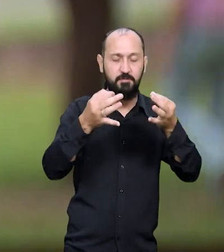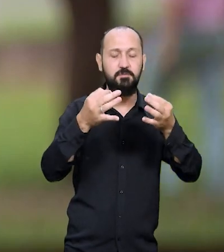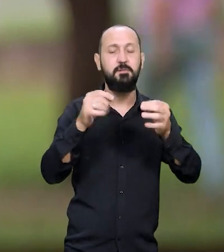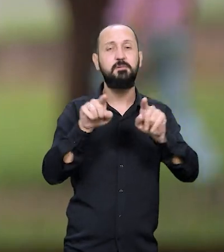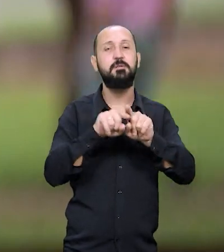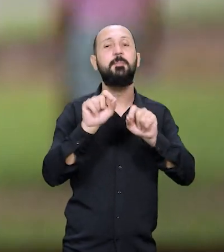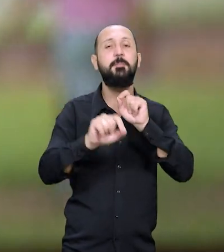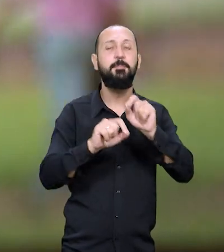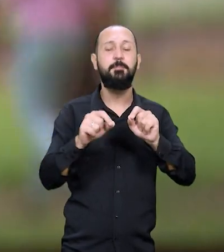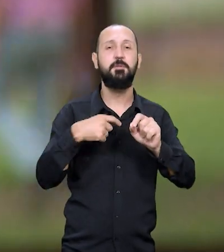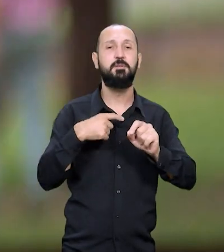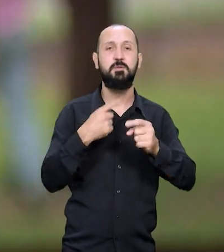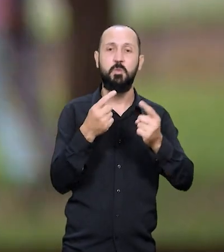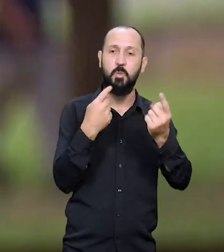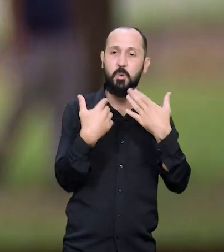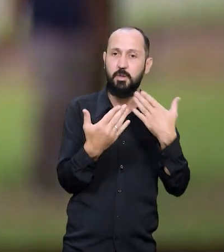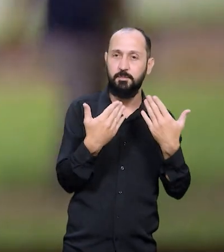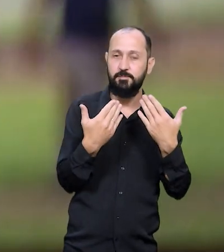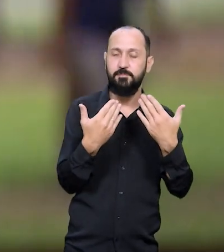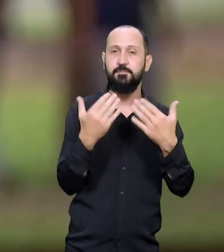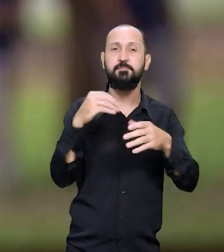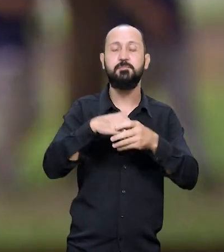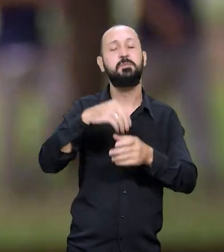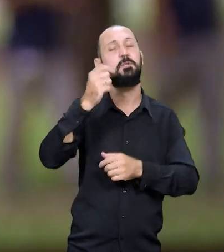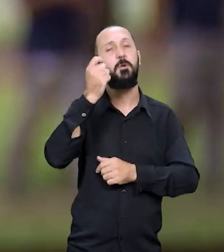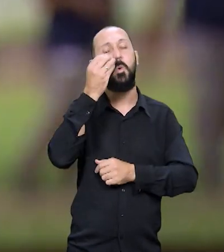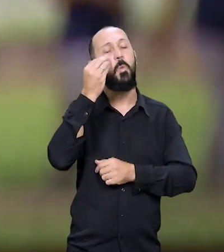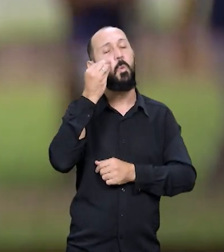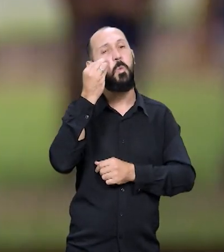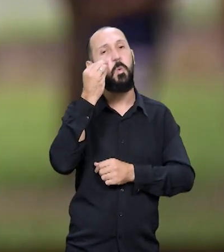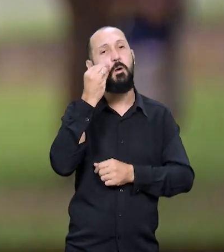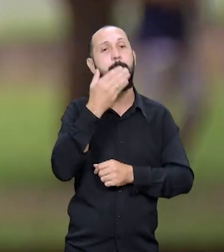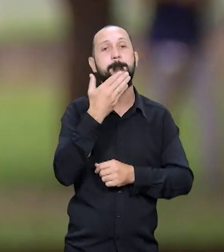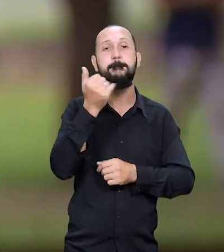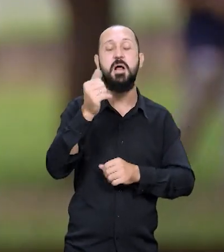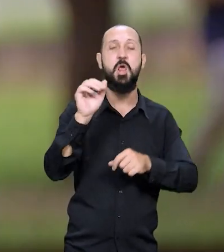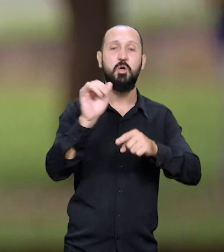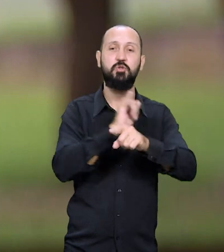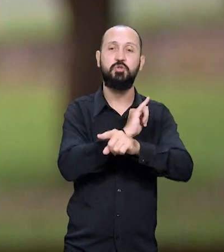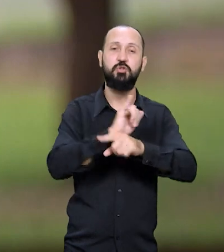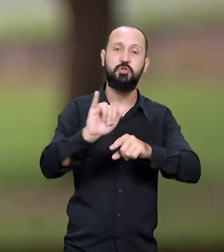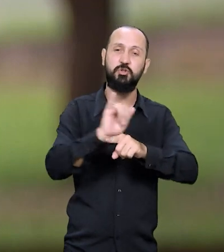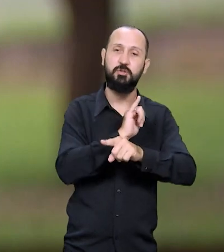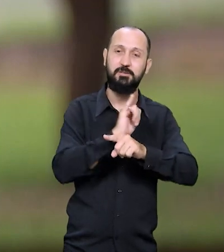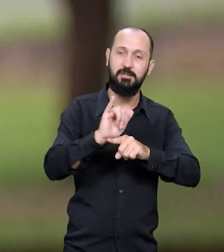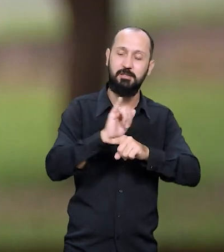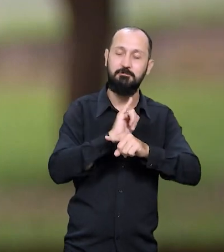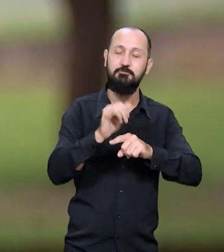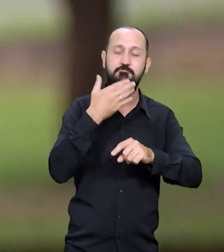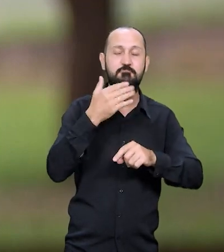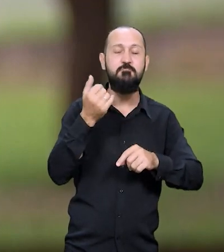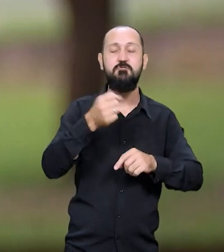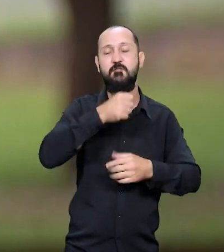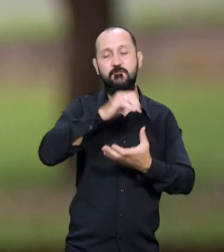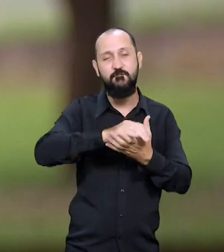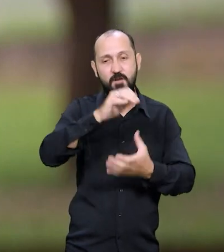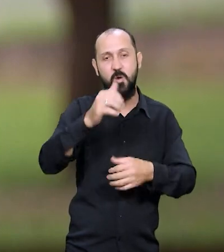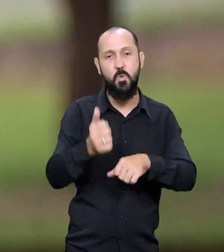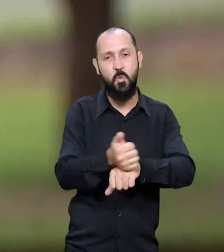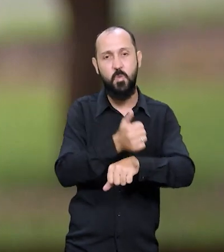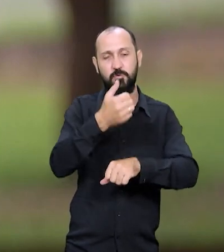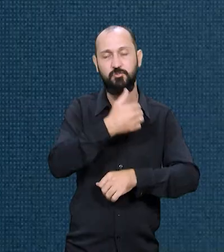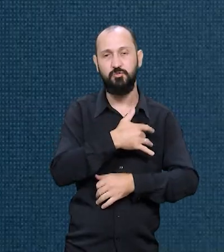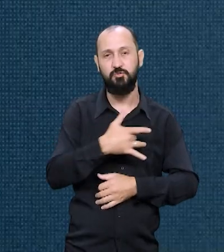também vem sendo mais discutido numa tentativa de se criar melhores estratégias para um envelhecimento com qualidade